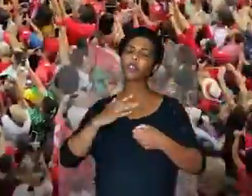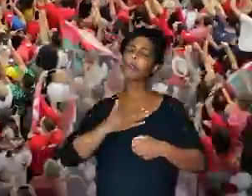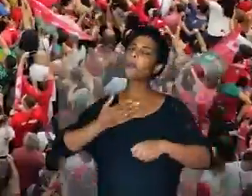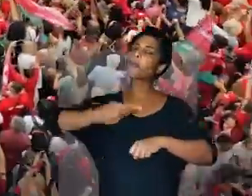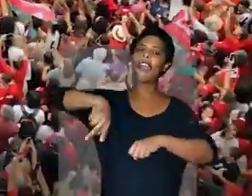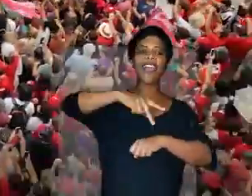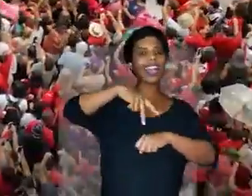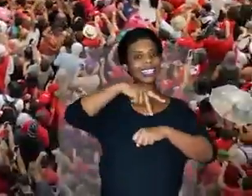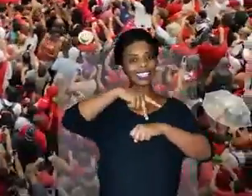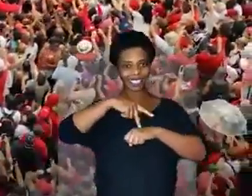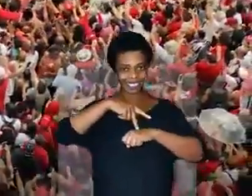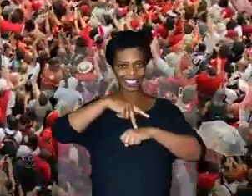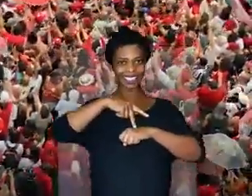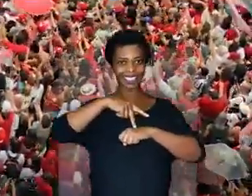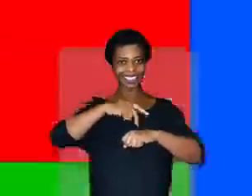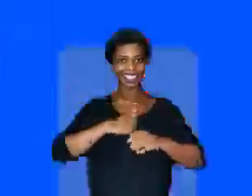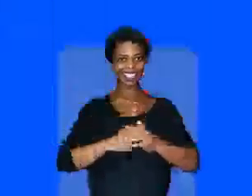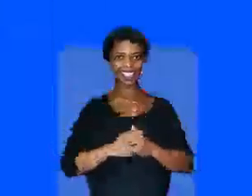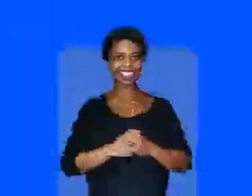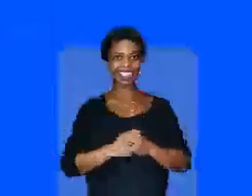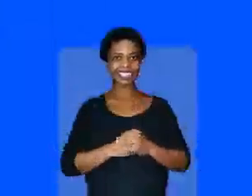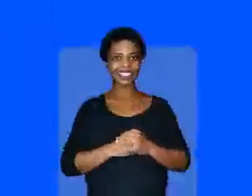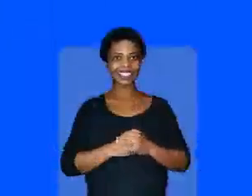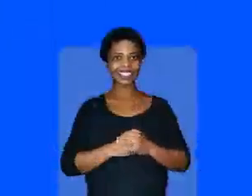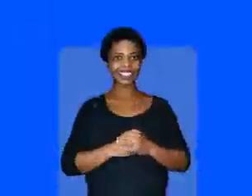Lula, quero de novo ser feliz.